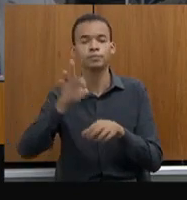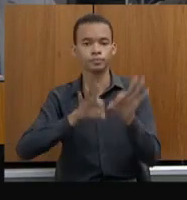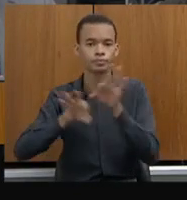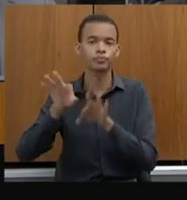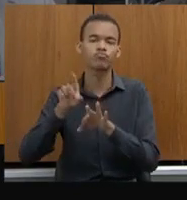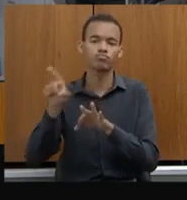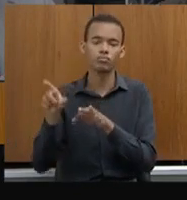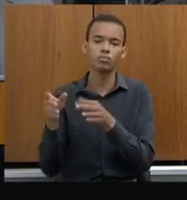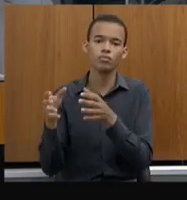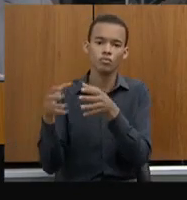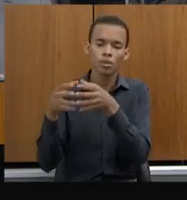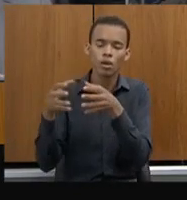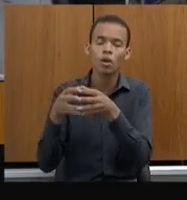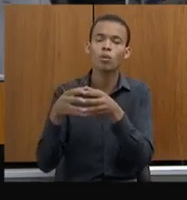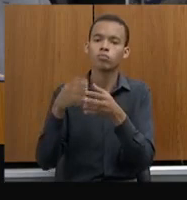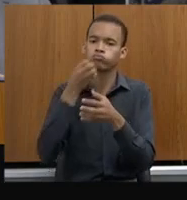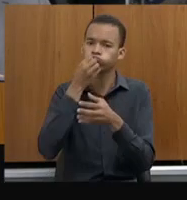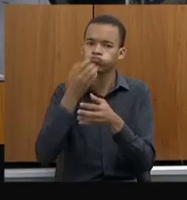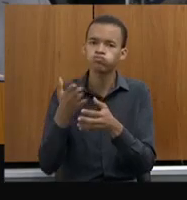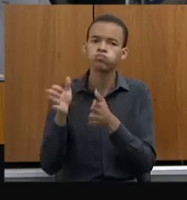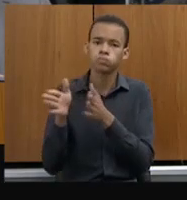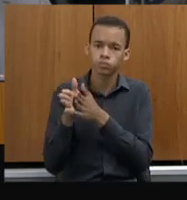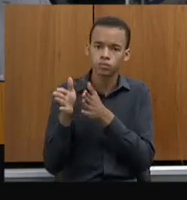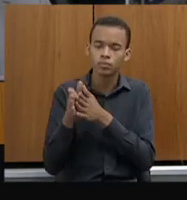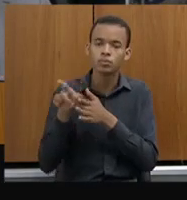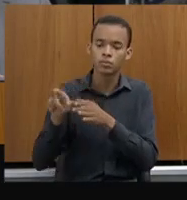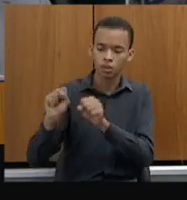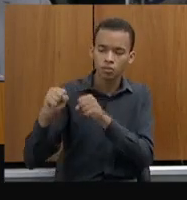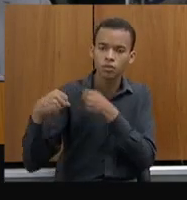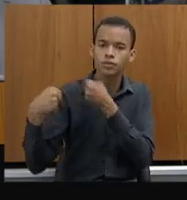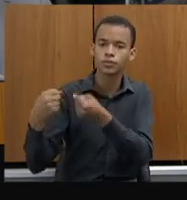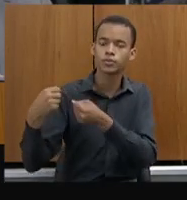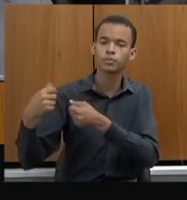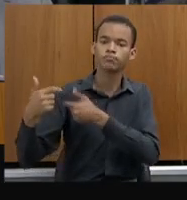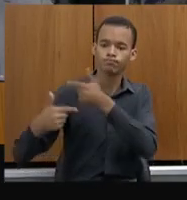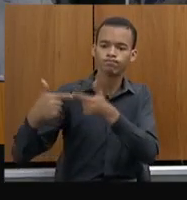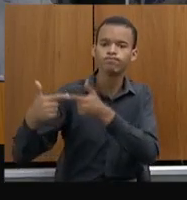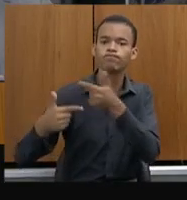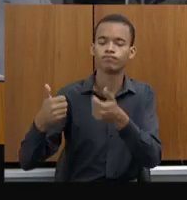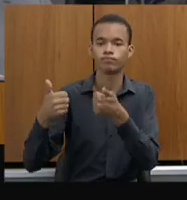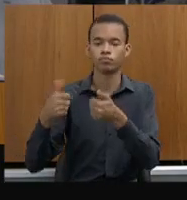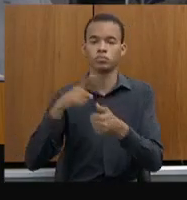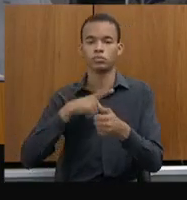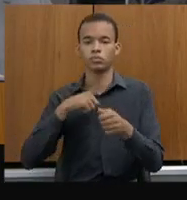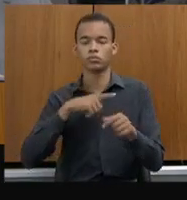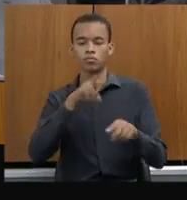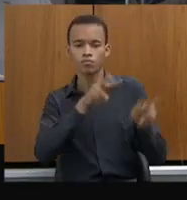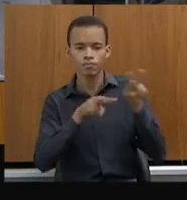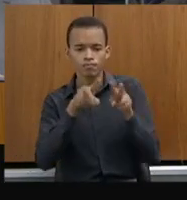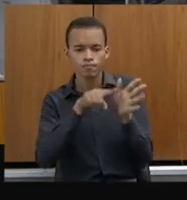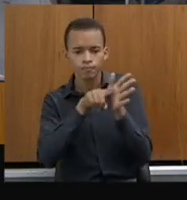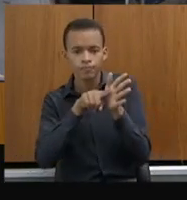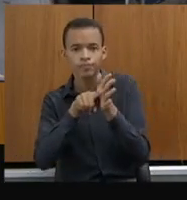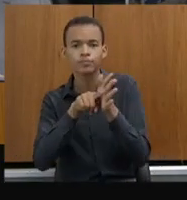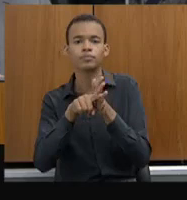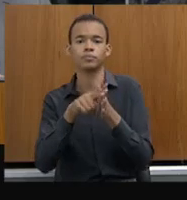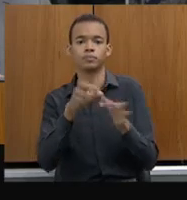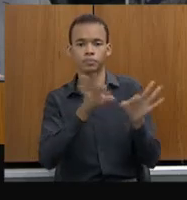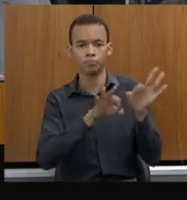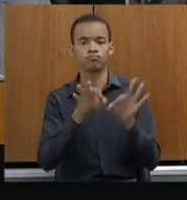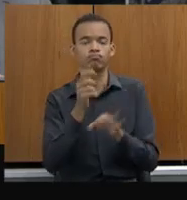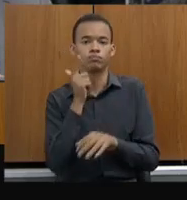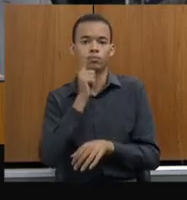extraordinária, muito dedicada e que tem conseguido monitorar todas as entregas. Na sequência,